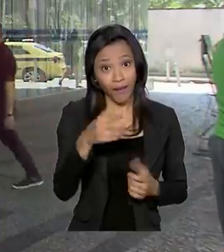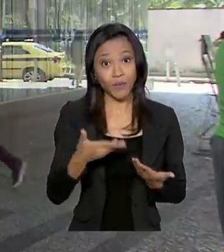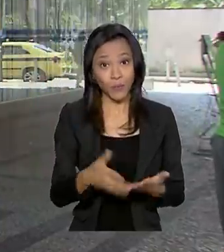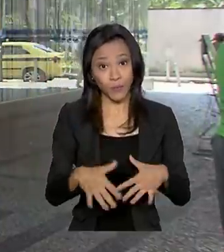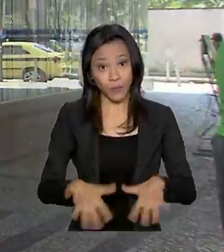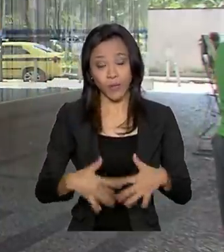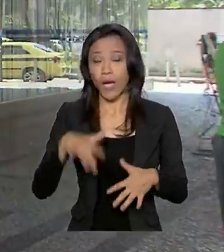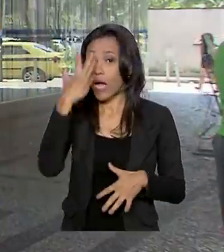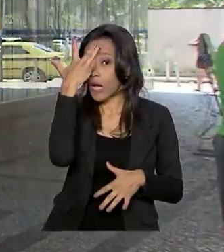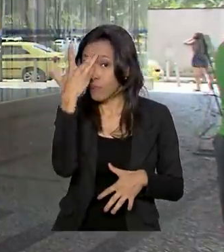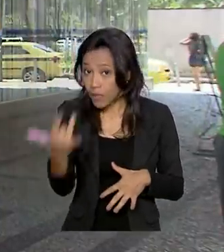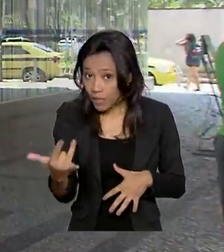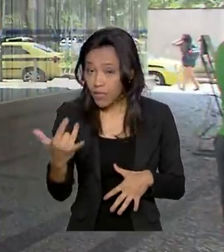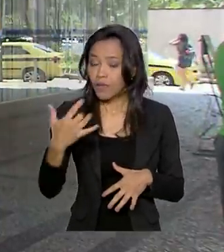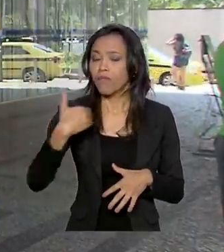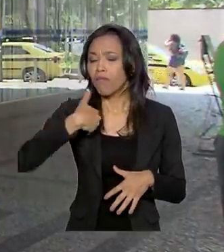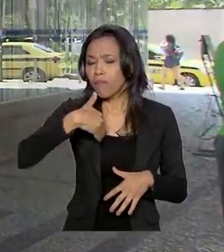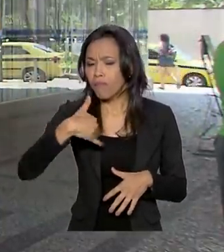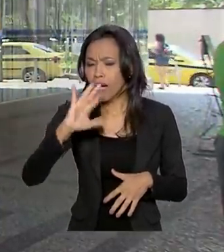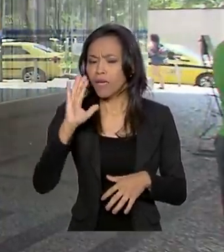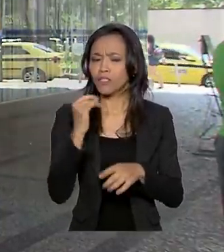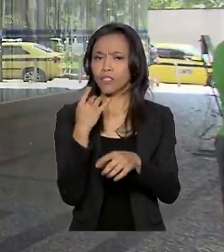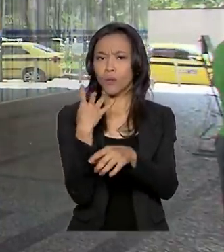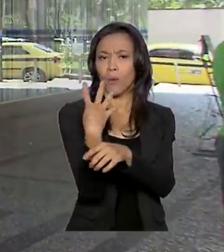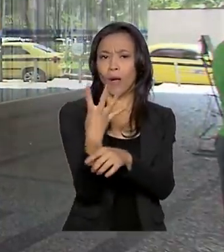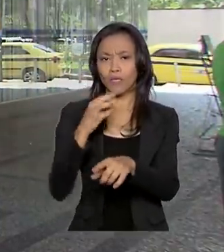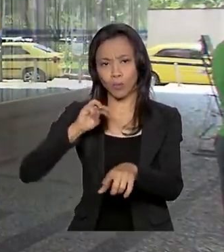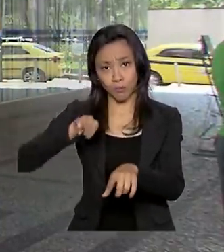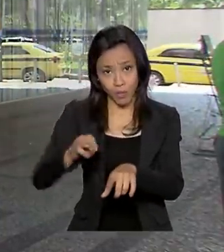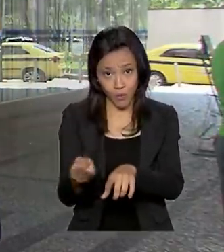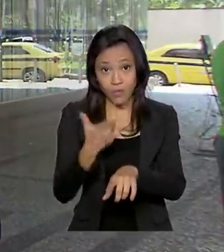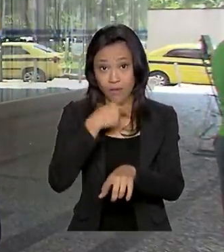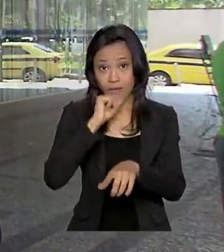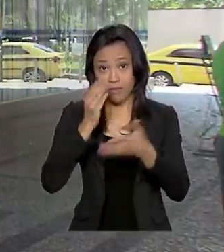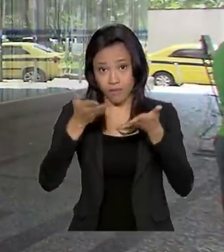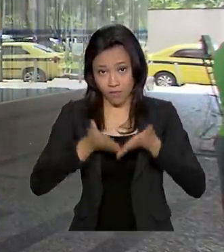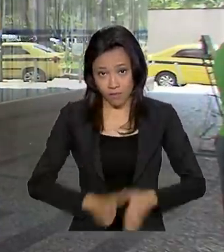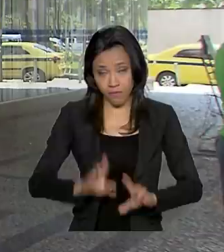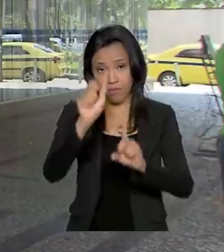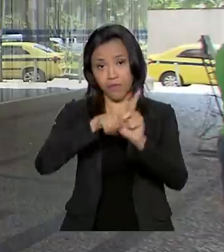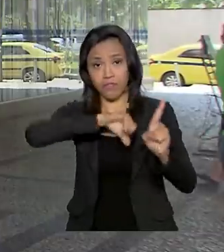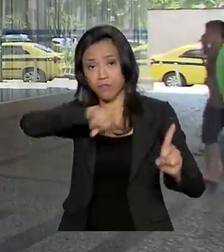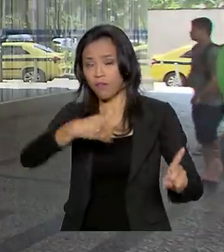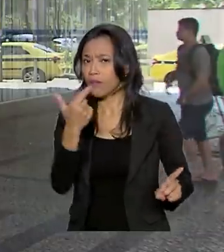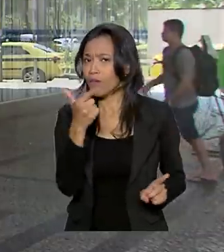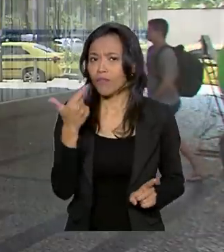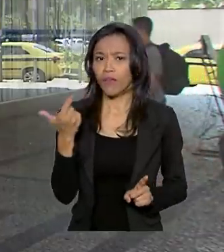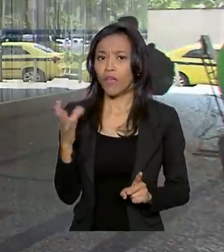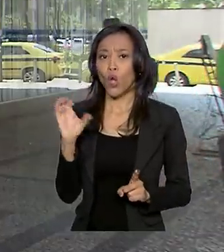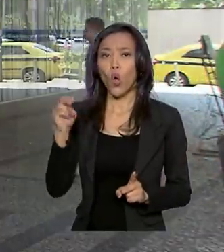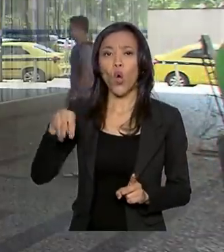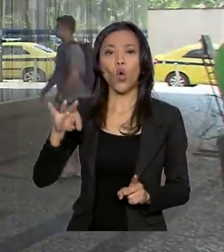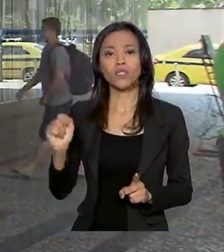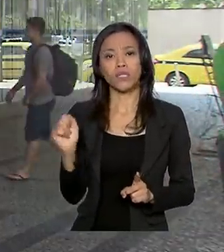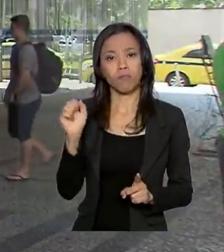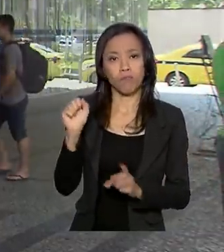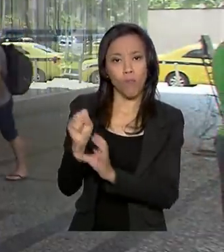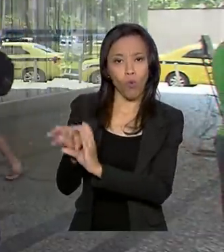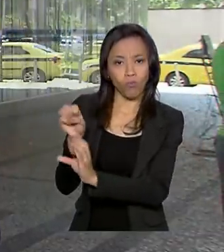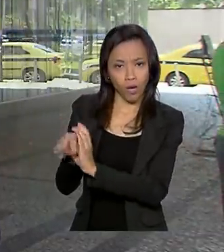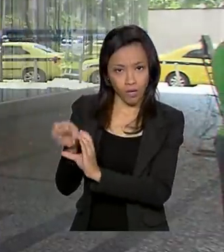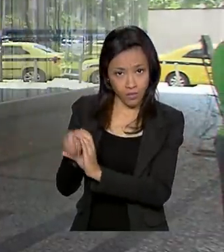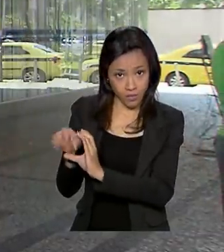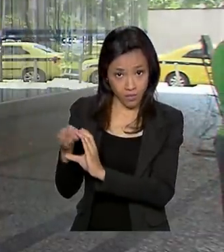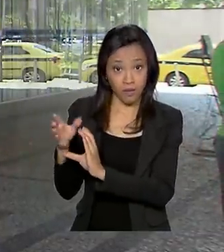Renata, a partir de amanhã, mais de 4 milhões de trabalhadores, nascidos em janeiro e que não possuem conta poupança na Caixa, vão poder sacar os R$